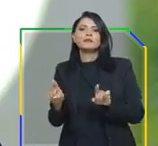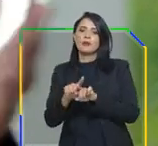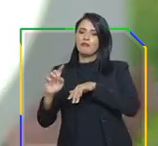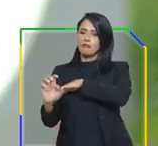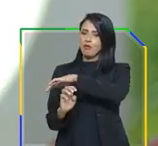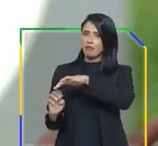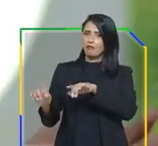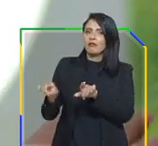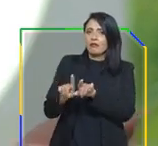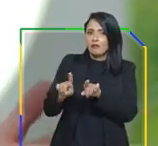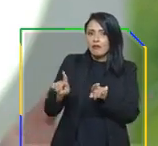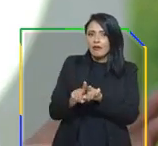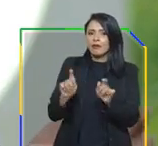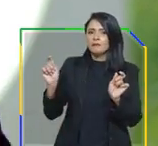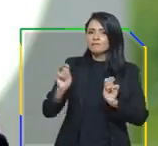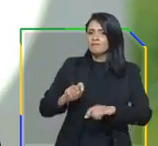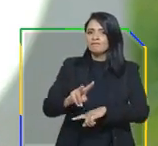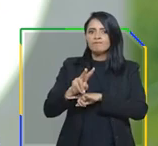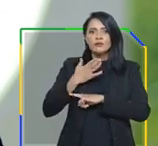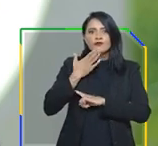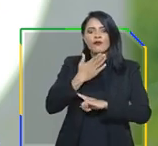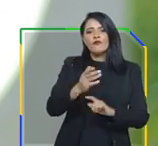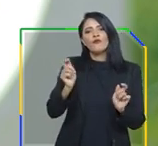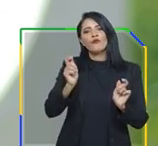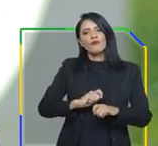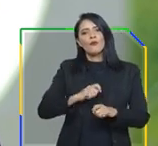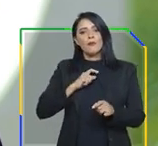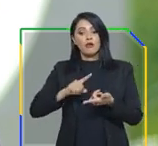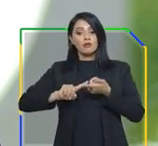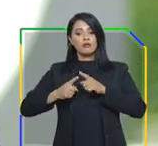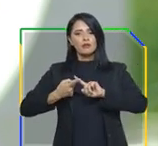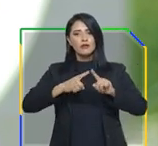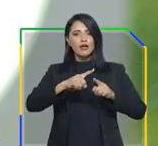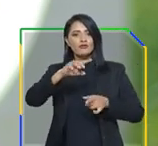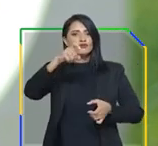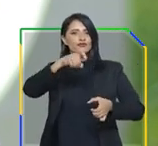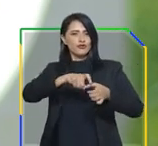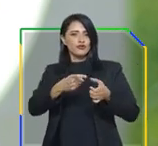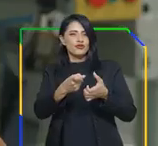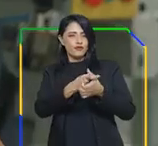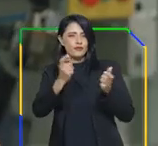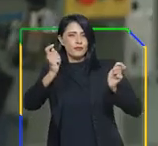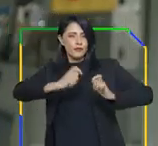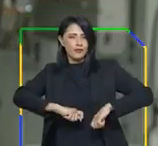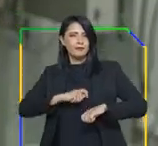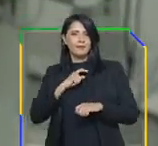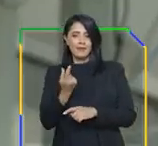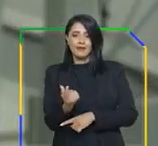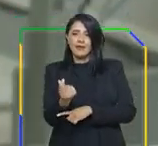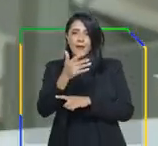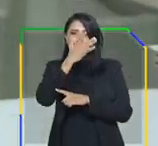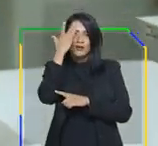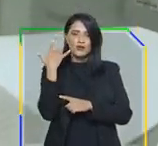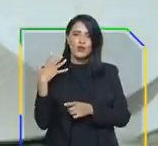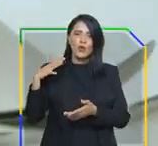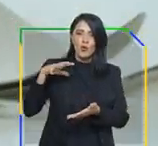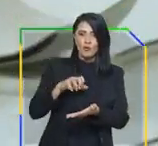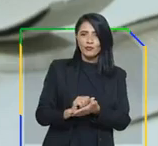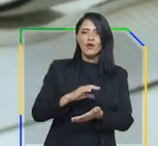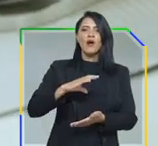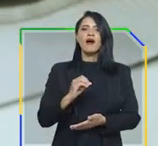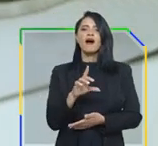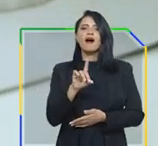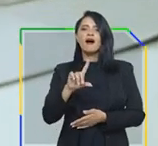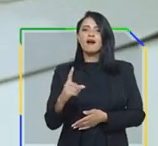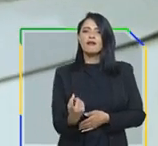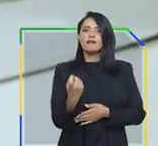micro e pequenas empresas e condições altamente favoráveis para a renegociação de suas dívidas. Crédito para quem está inscrito no Cade